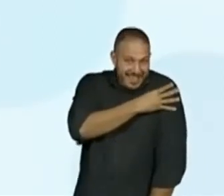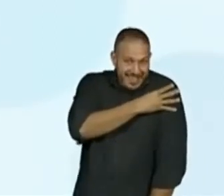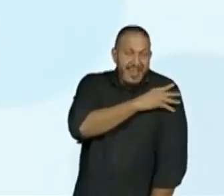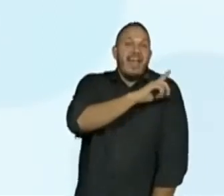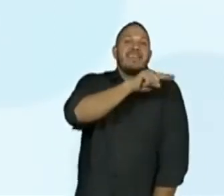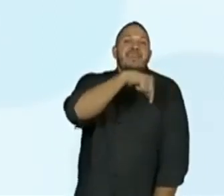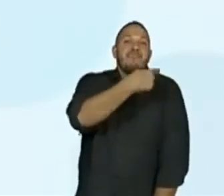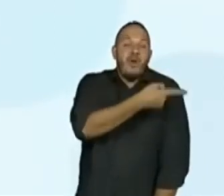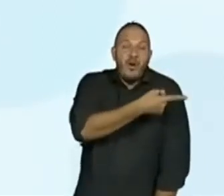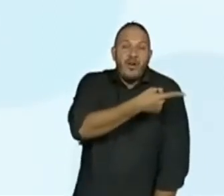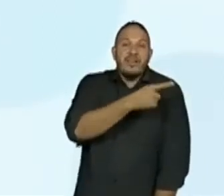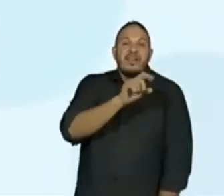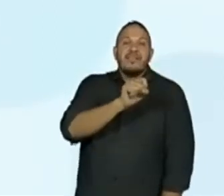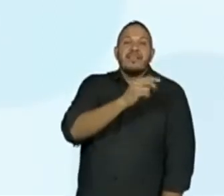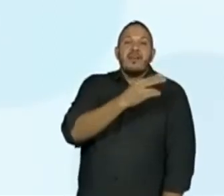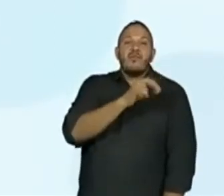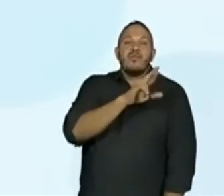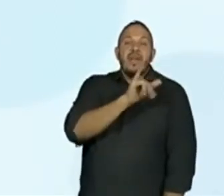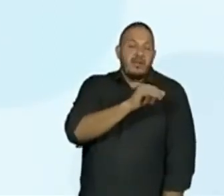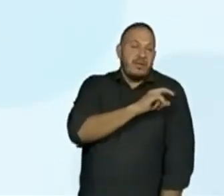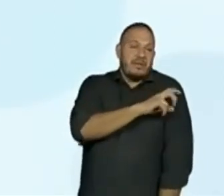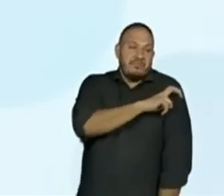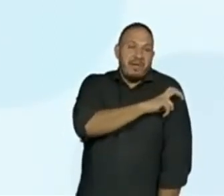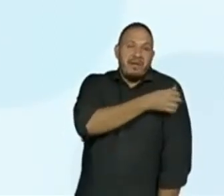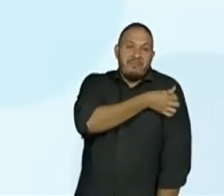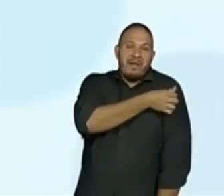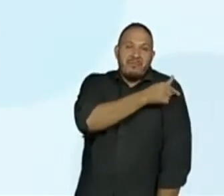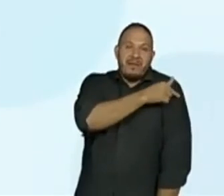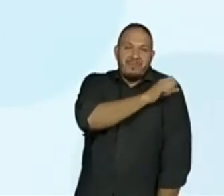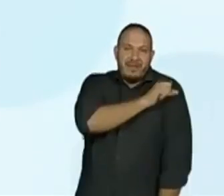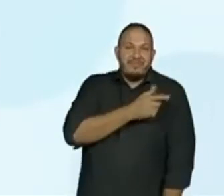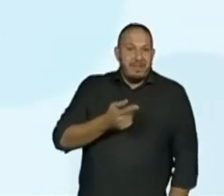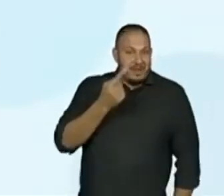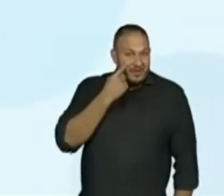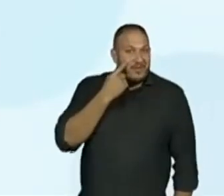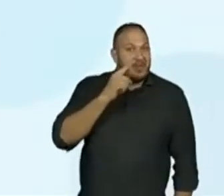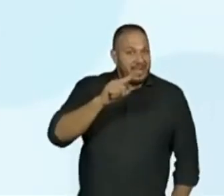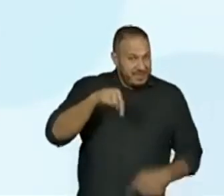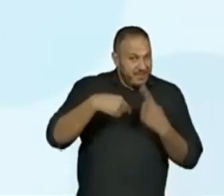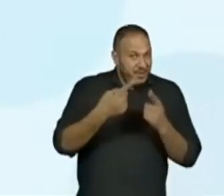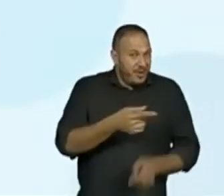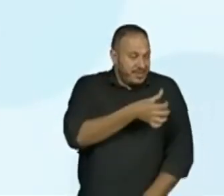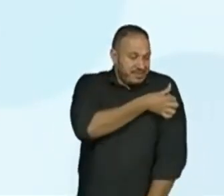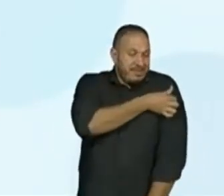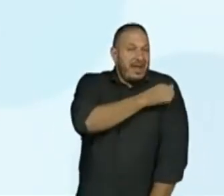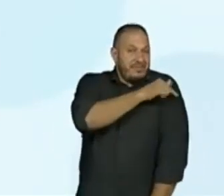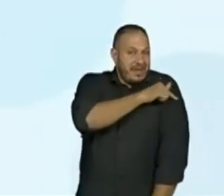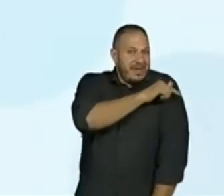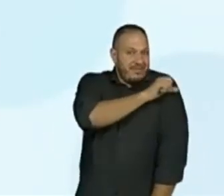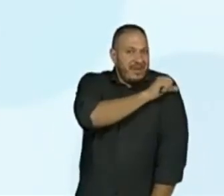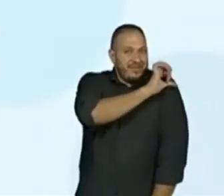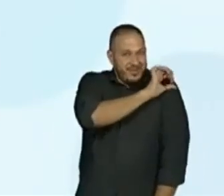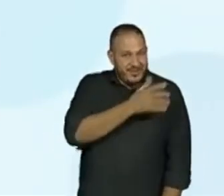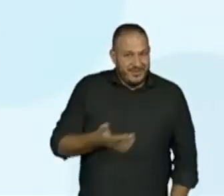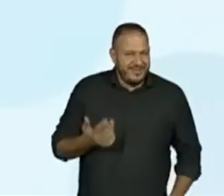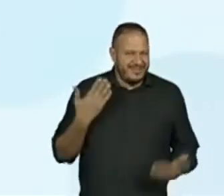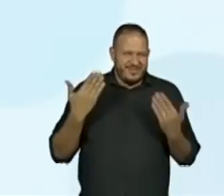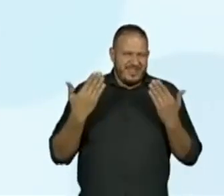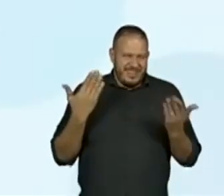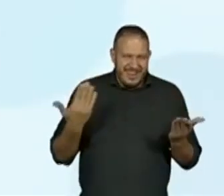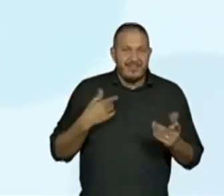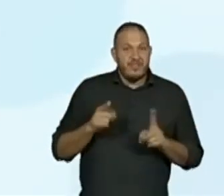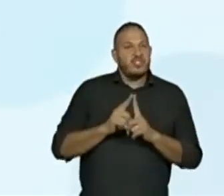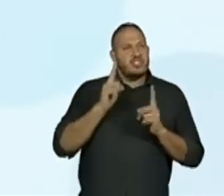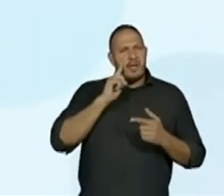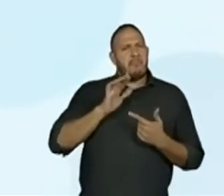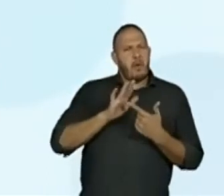E o secundário é pra onde essa galerinha vai. Quero ver todo mundo a partir do ano que vem, no sexto ano, né? Já se revelando